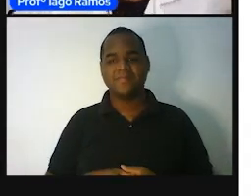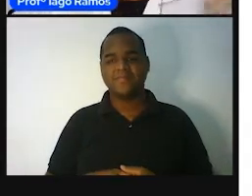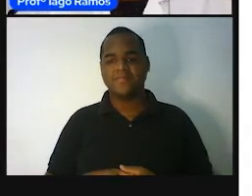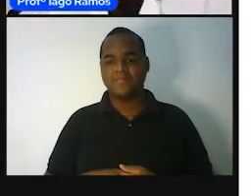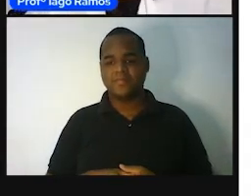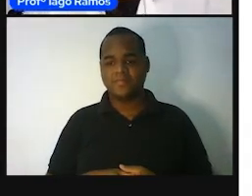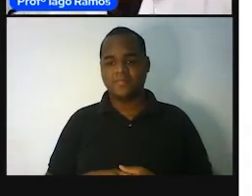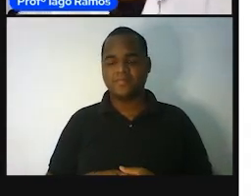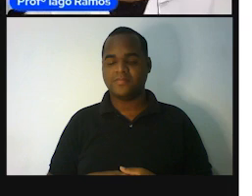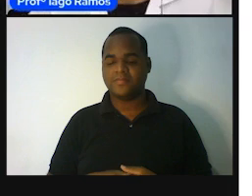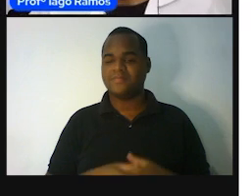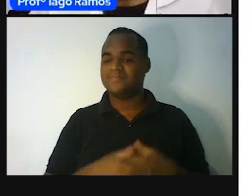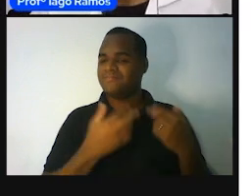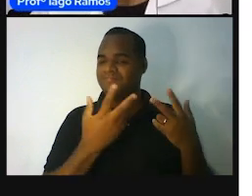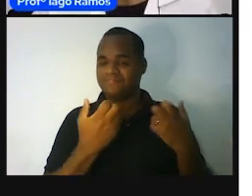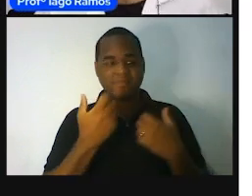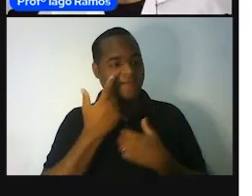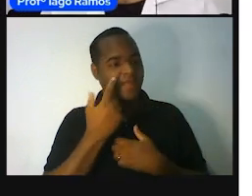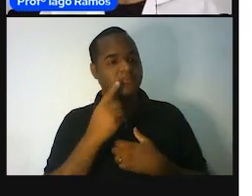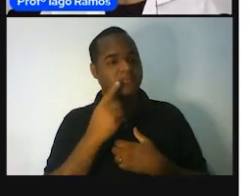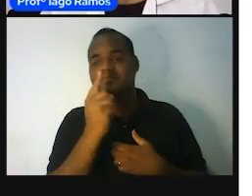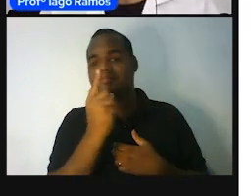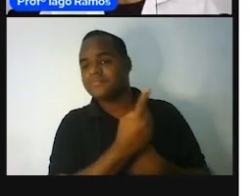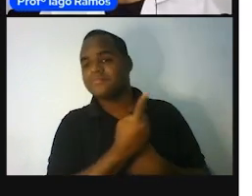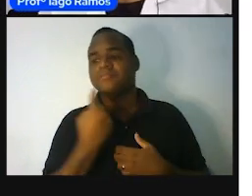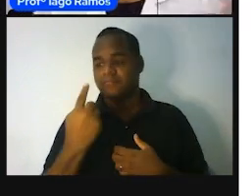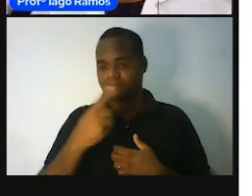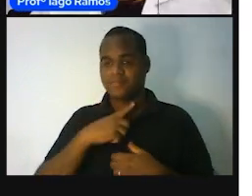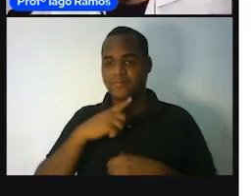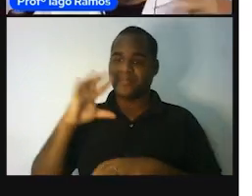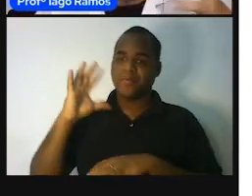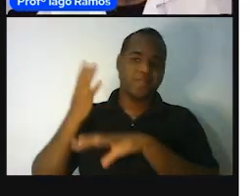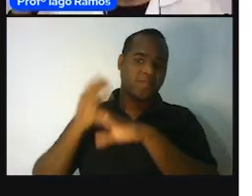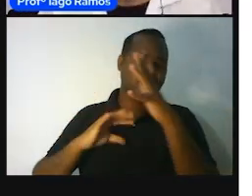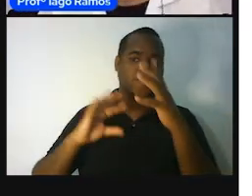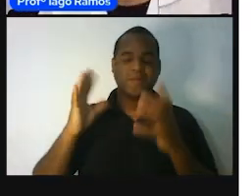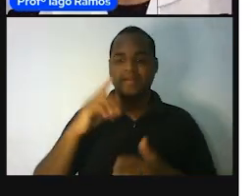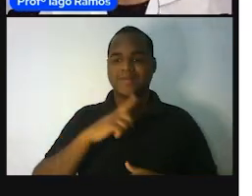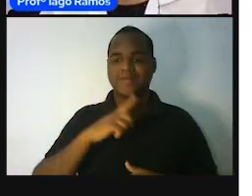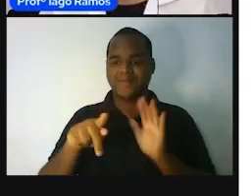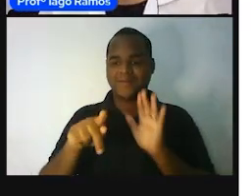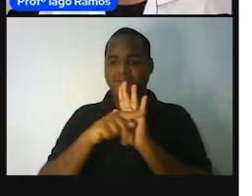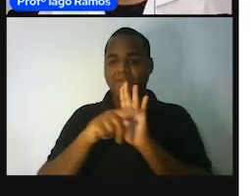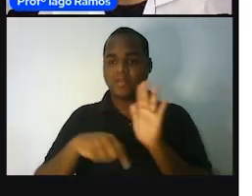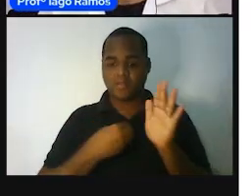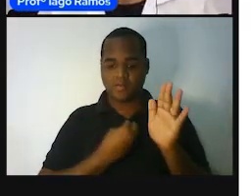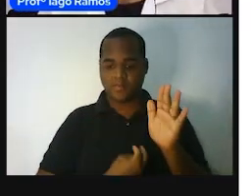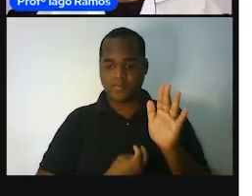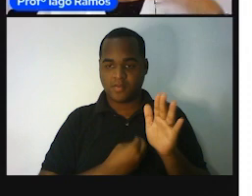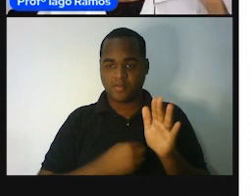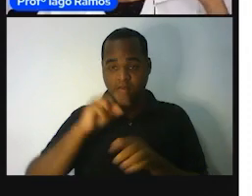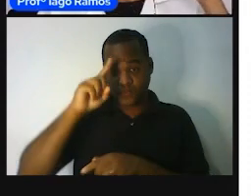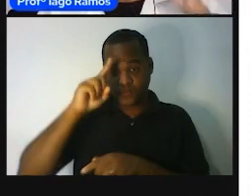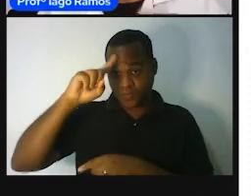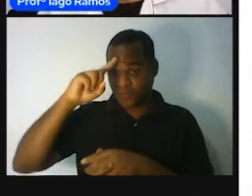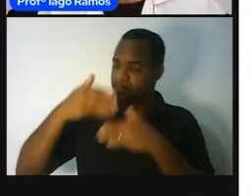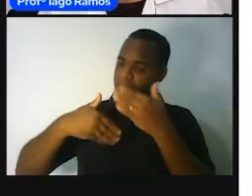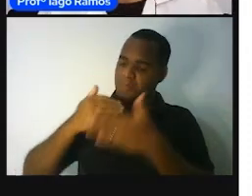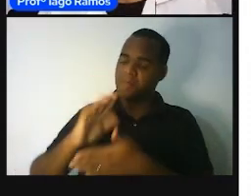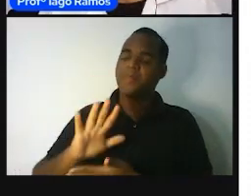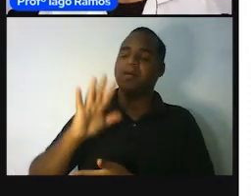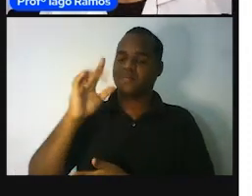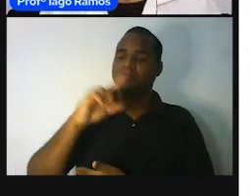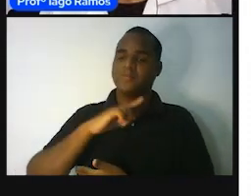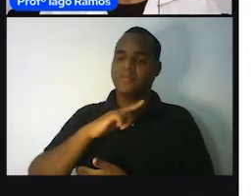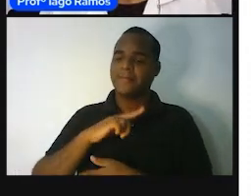coisas que estão à nossa volta, né? Coisas que fazem parte do domófilo real, tem essa forma